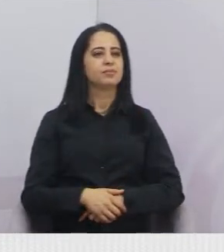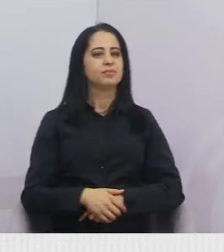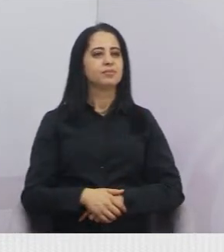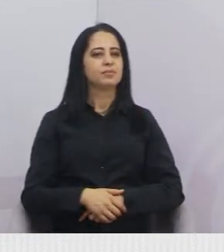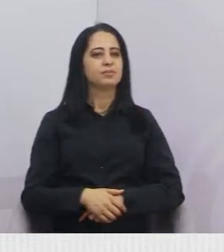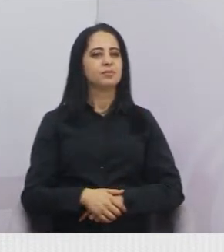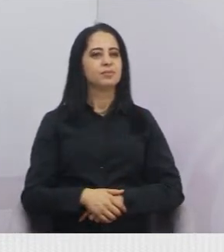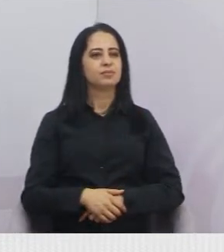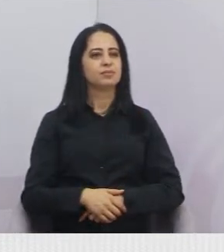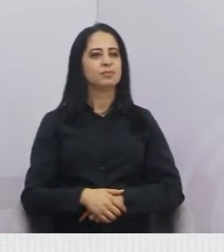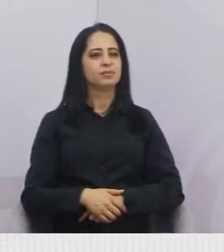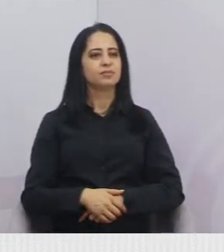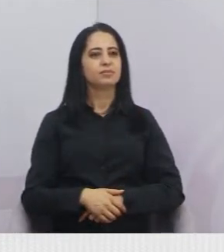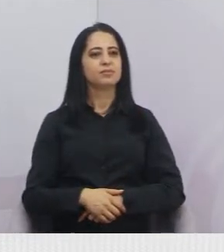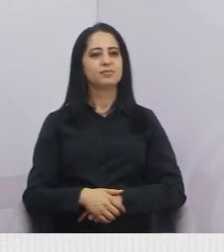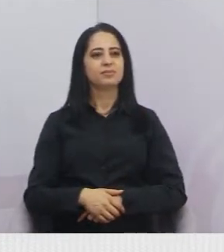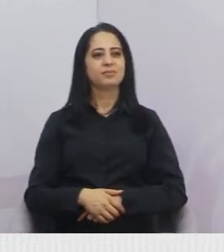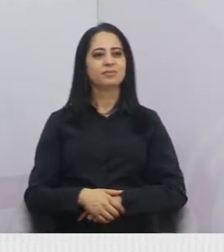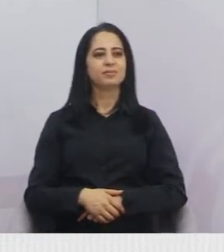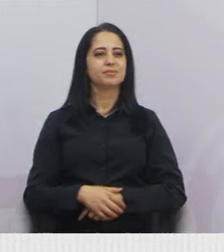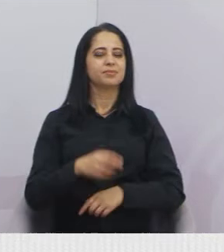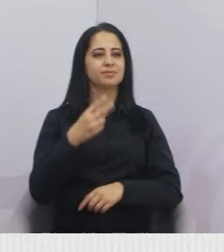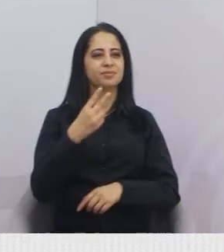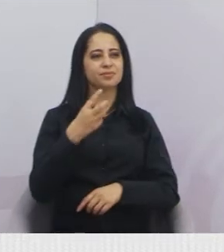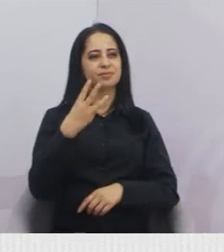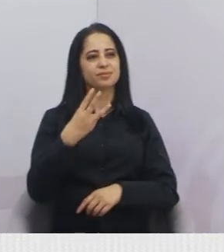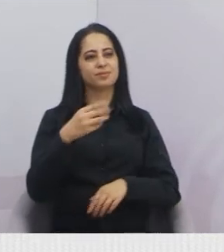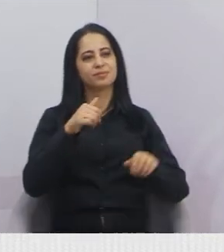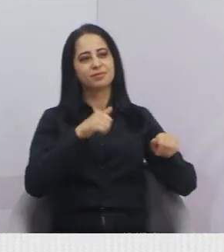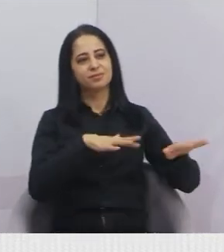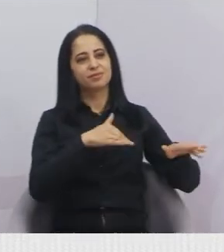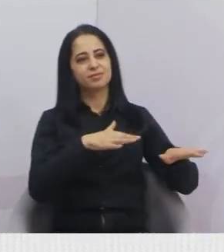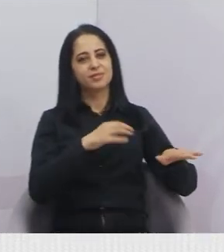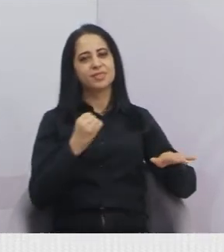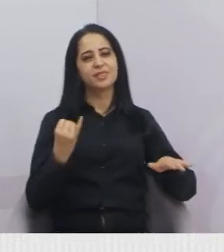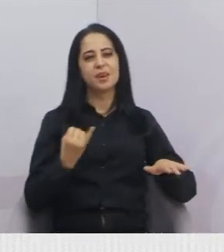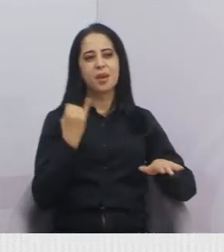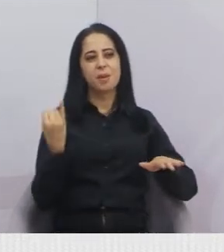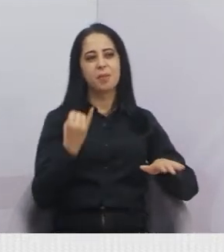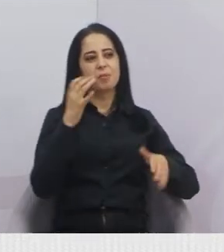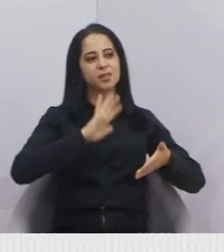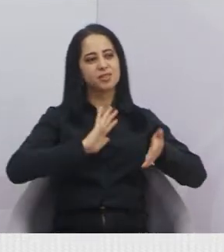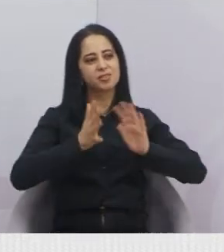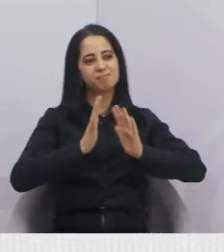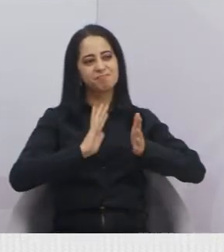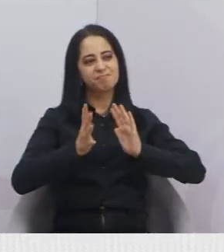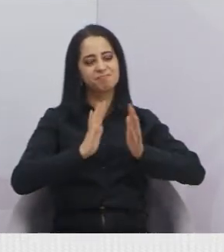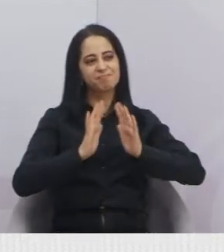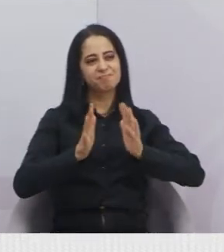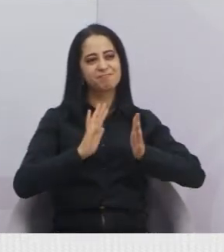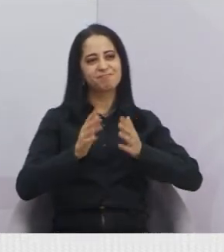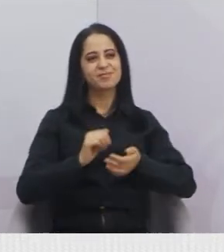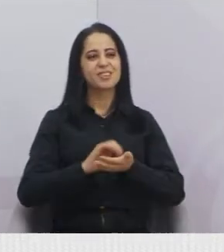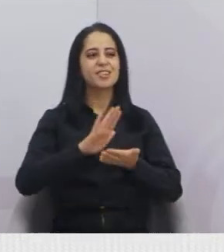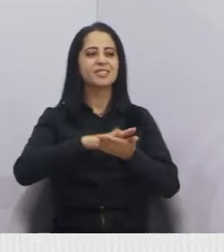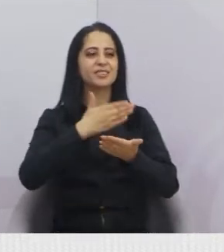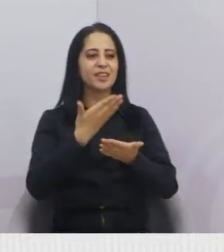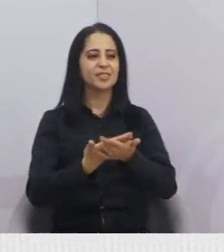Próximo. Isso aí é língua de sinais, grande importância que a câmera tem aí, eu estou falando, ela está ali,